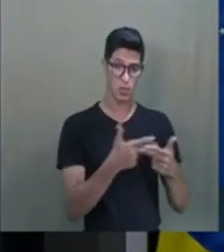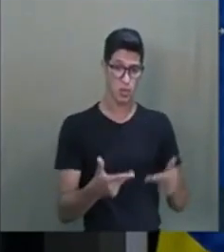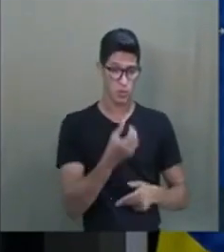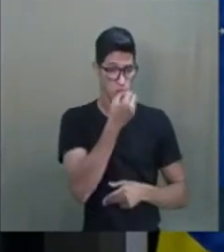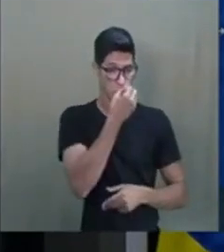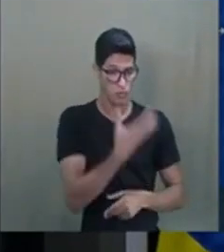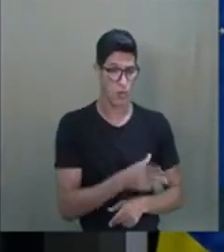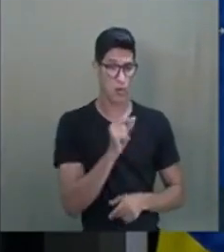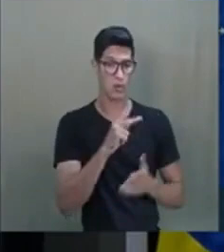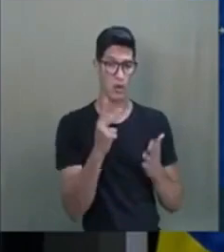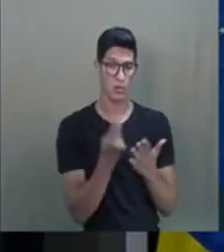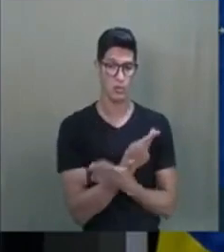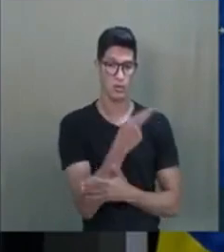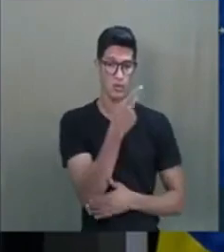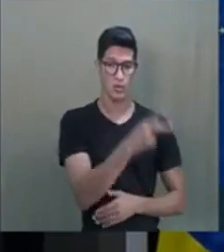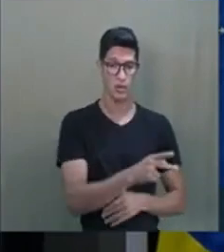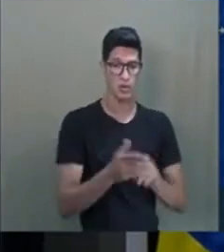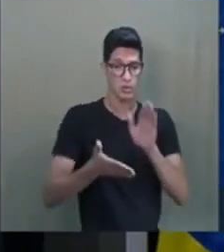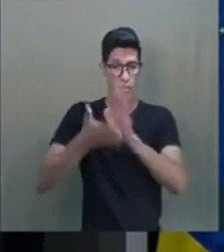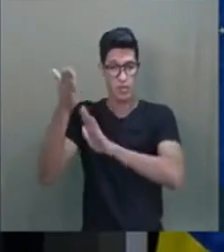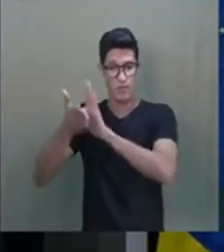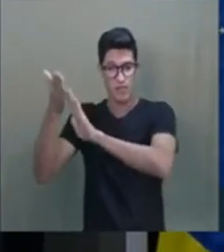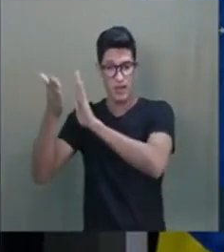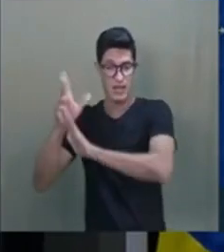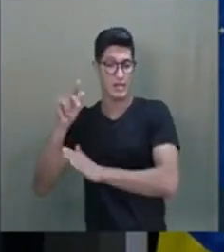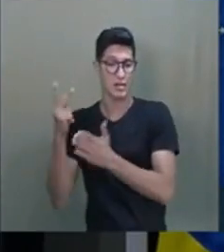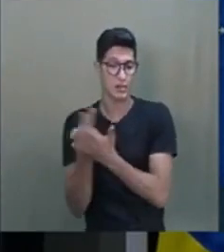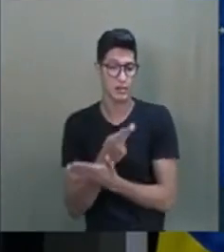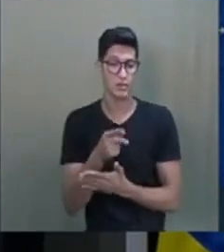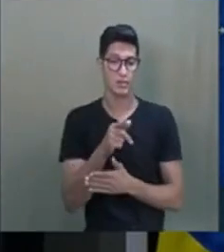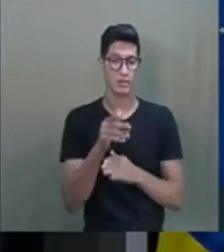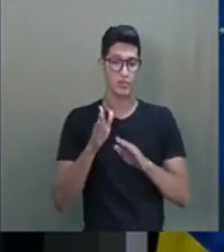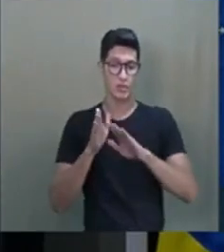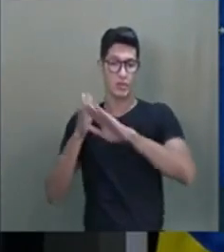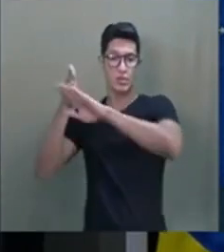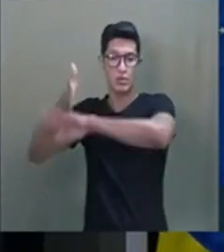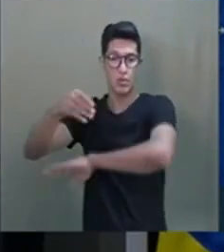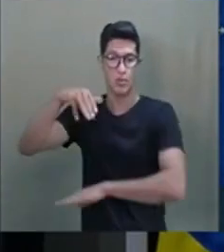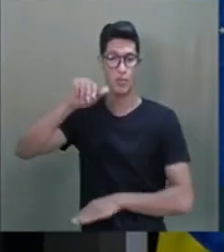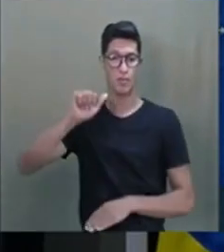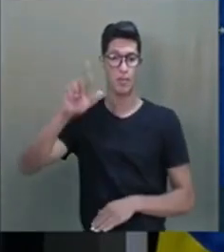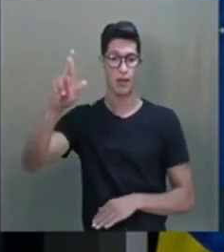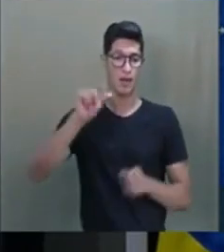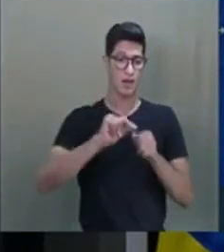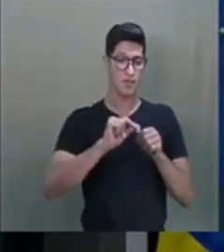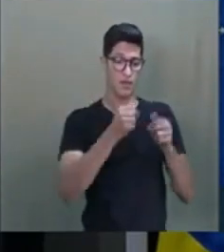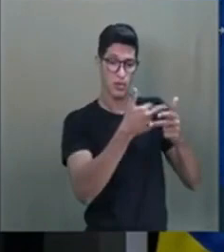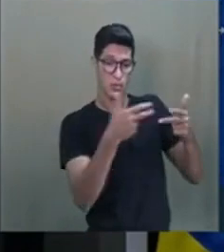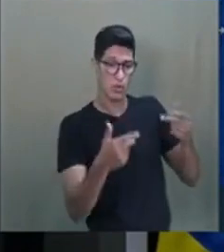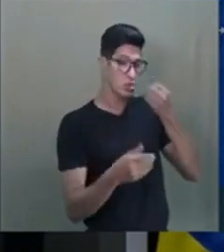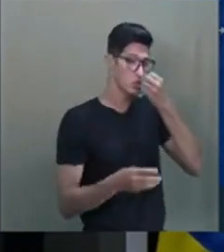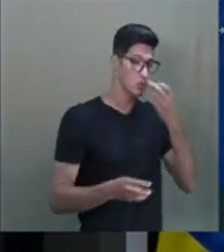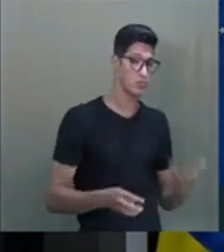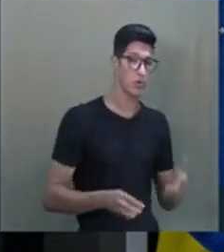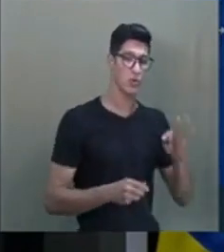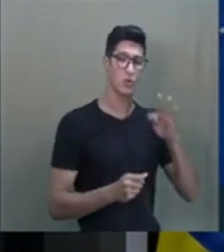com o que aconteceu com essa sua viagem, que você atravessou o Mar Vermelho. Faça algo de bom com tudo o que